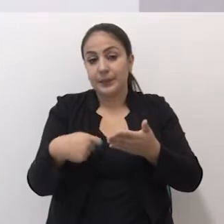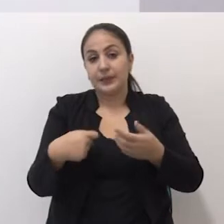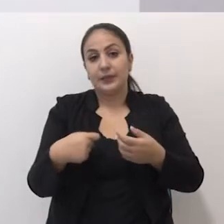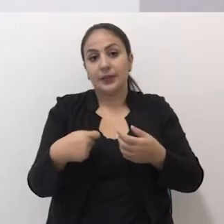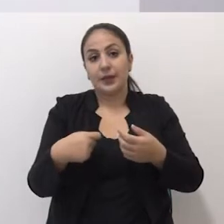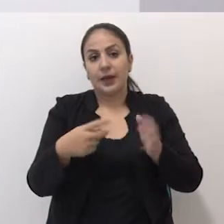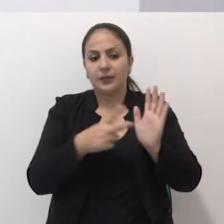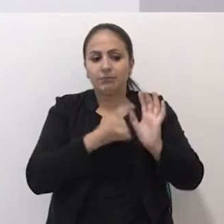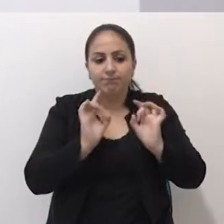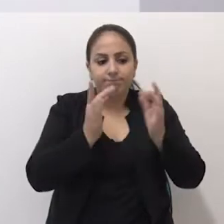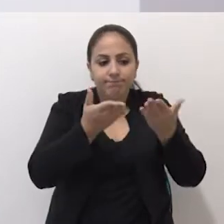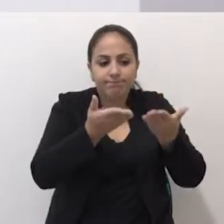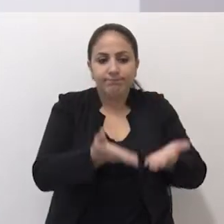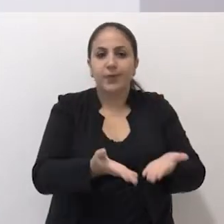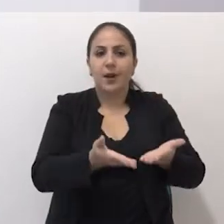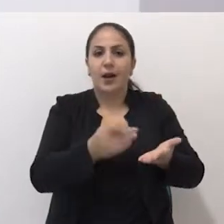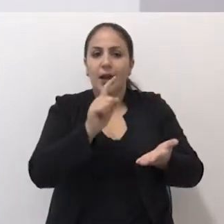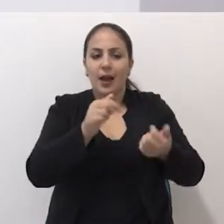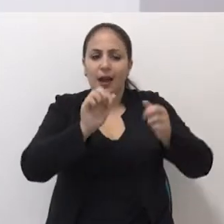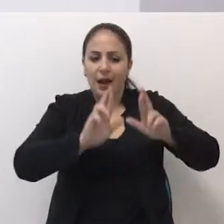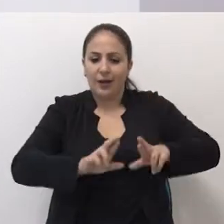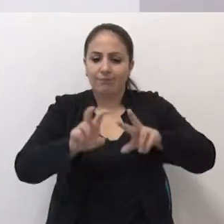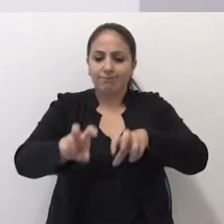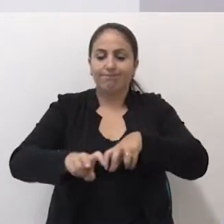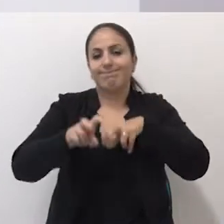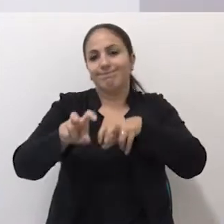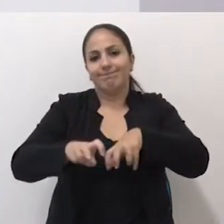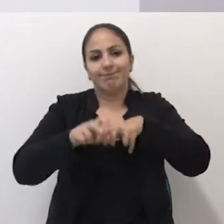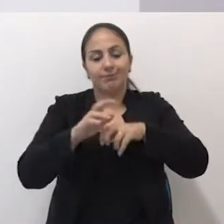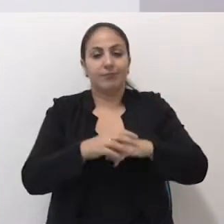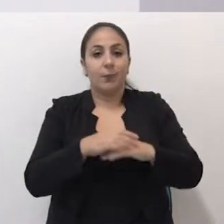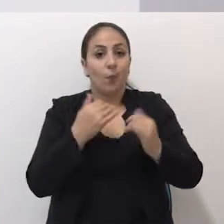merece uma atenção especial, que é o meio agropecuário, o meio rural.